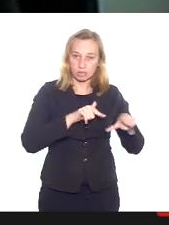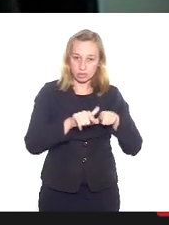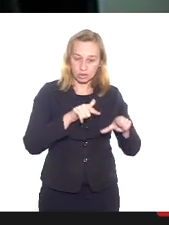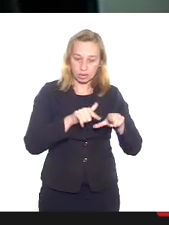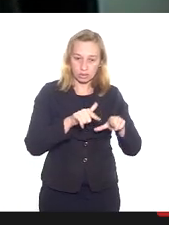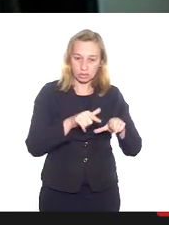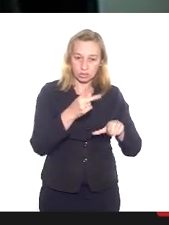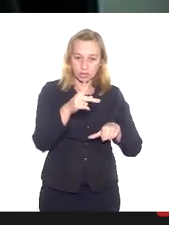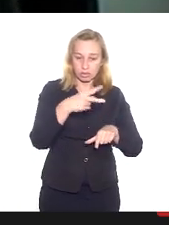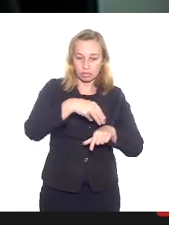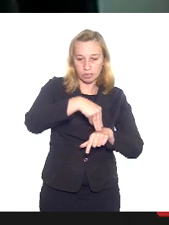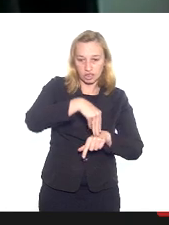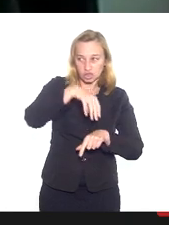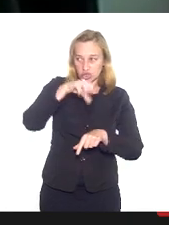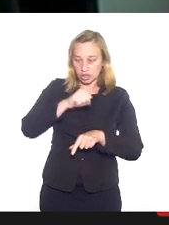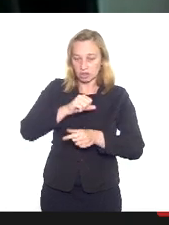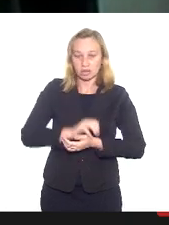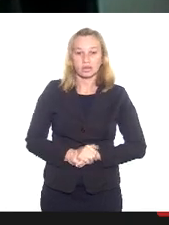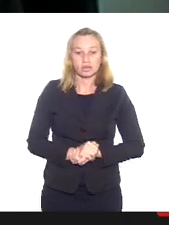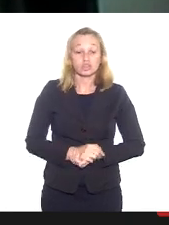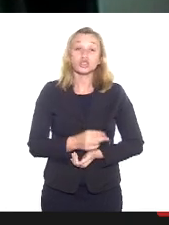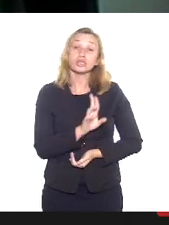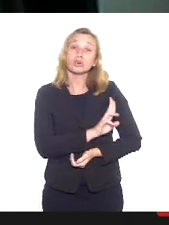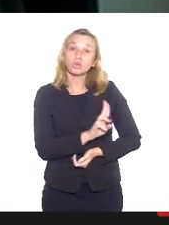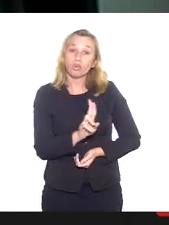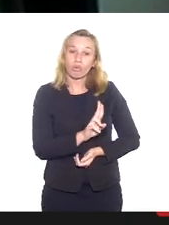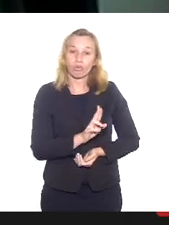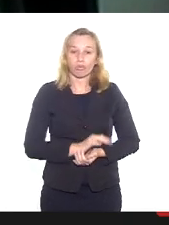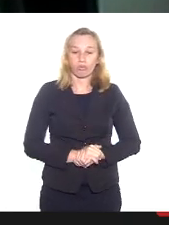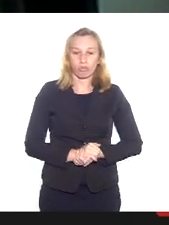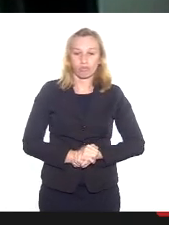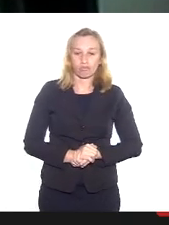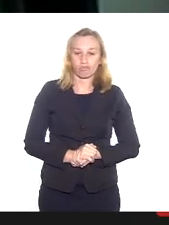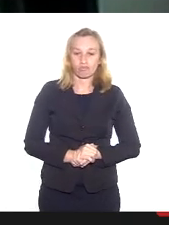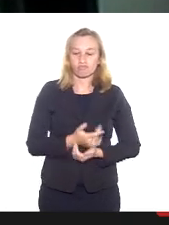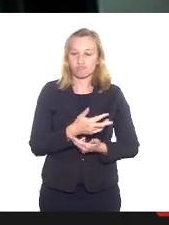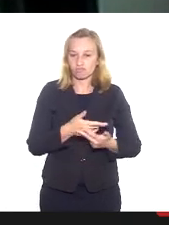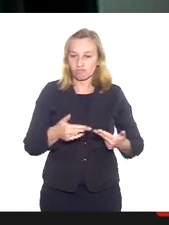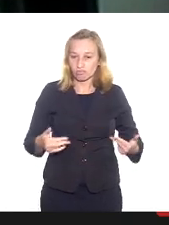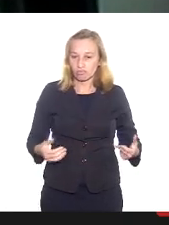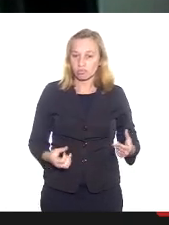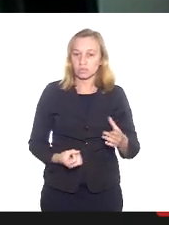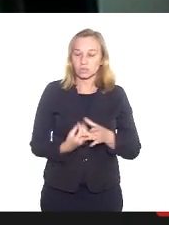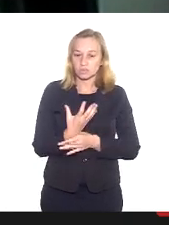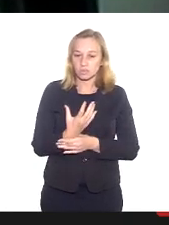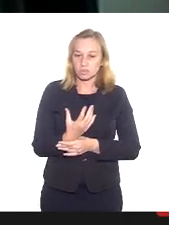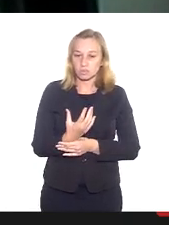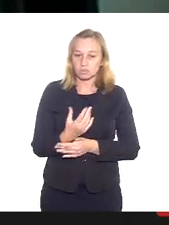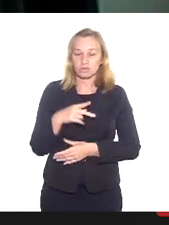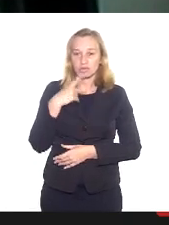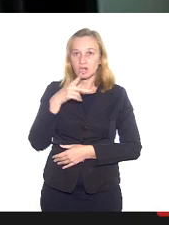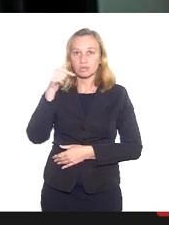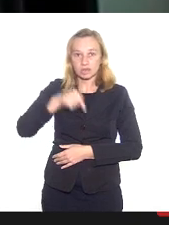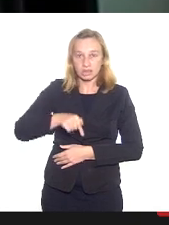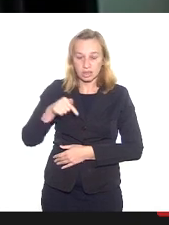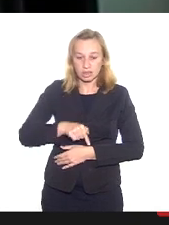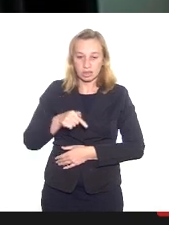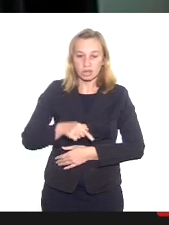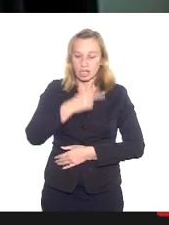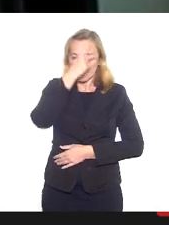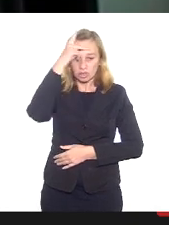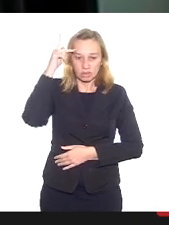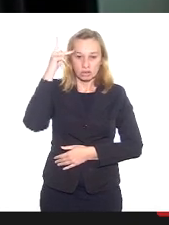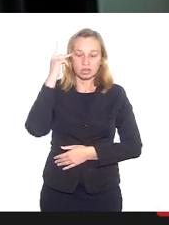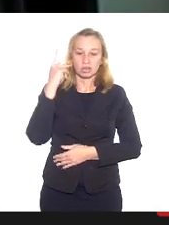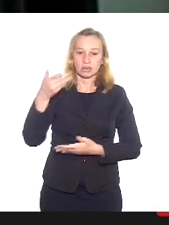do seu mestrado. O seu nome surgiu várias vezes quando elencamos aqui as pessoas